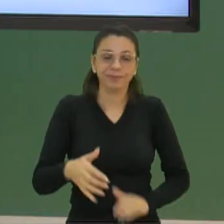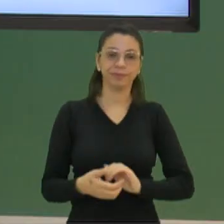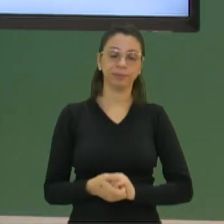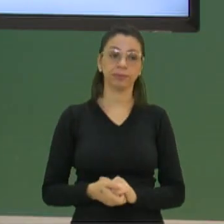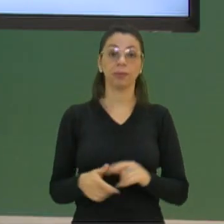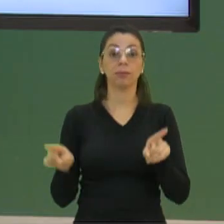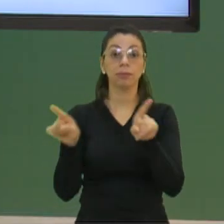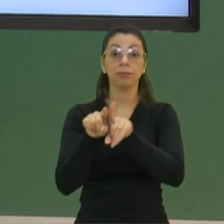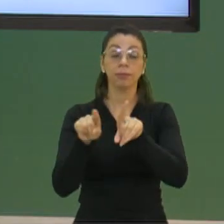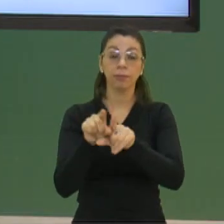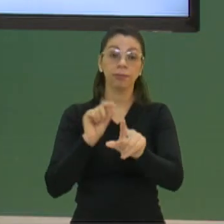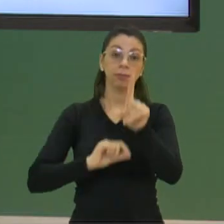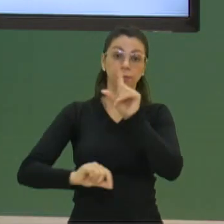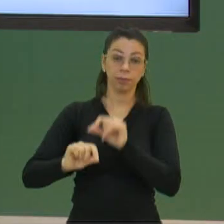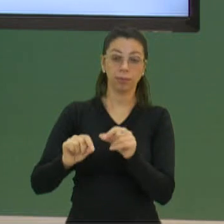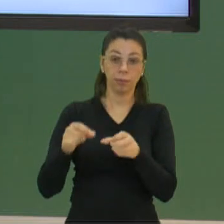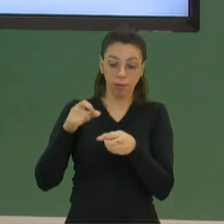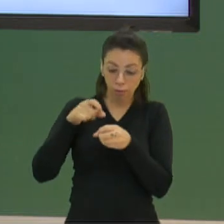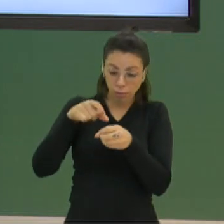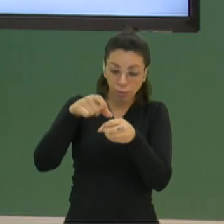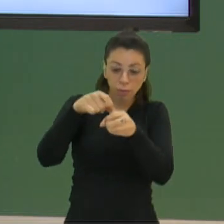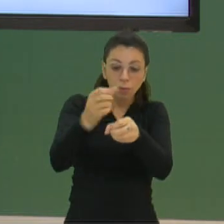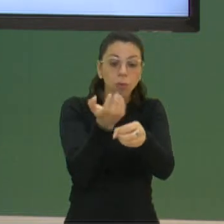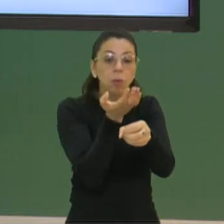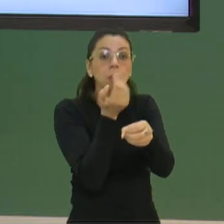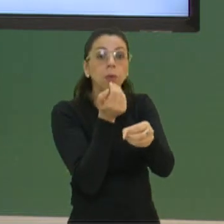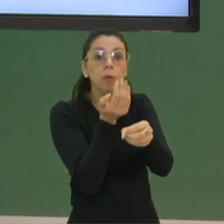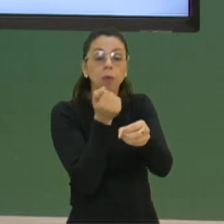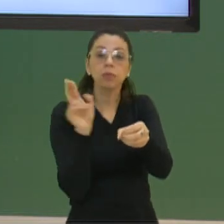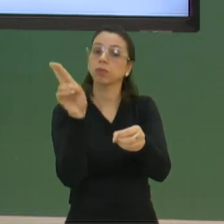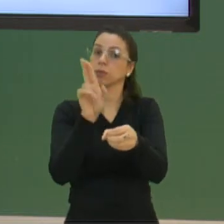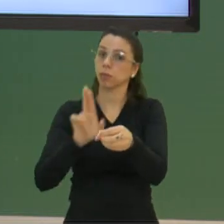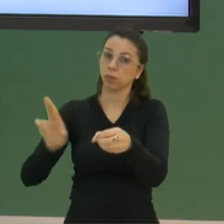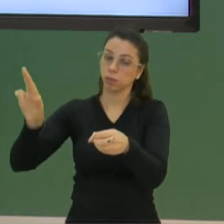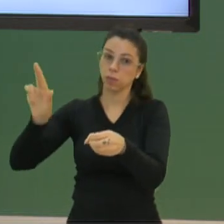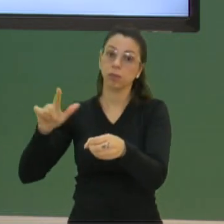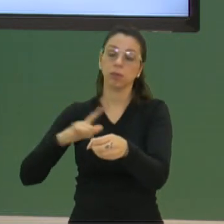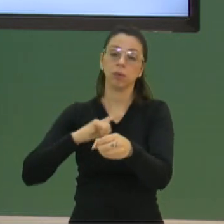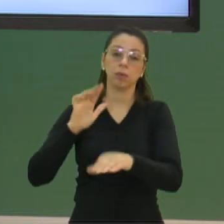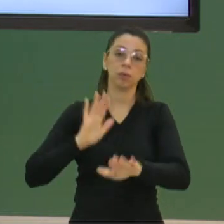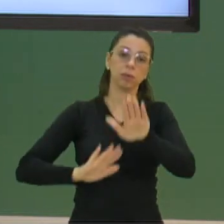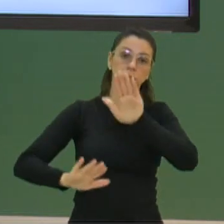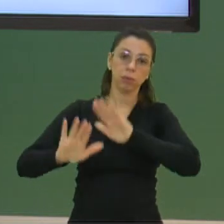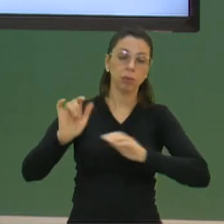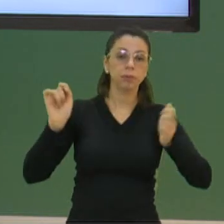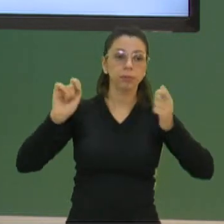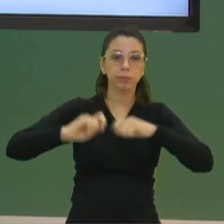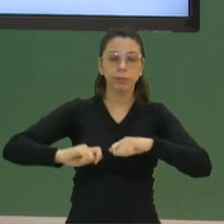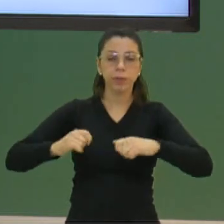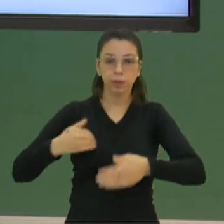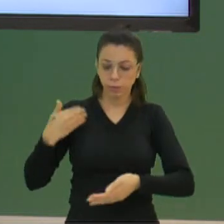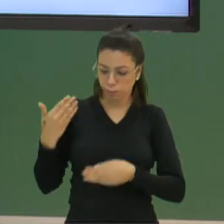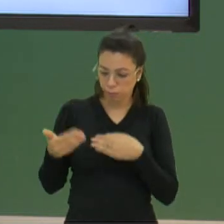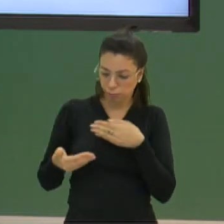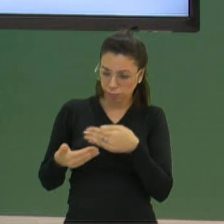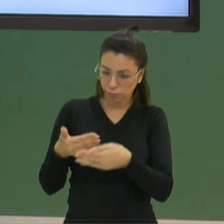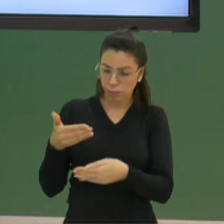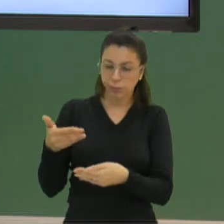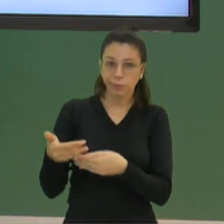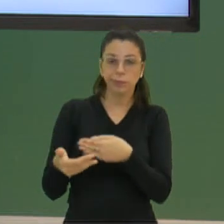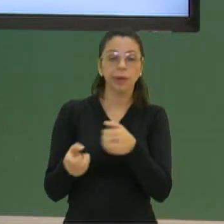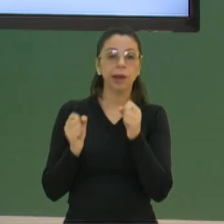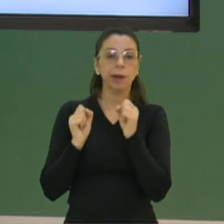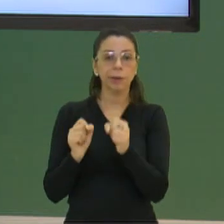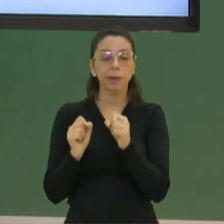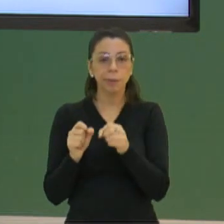Além disso, as sementes que a gente consome, que a gente usa, muitas vezes elas têm que passar por um processo para poderem